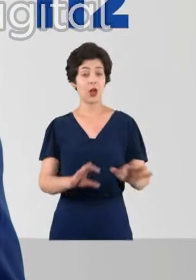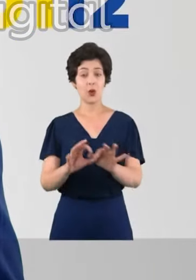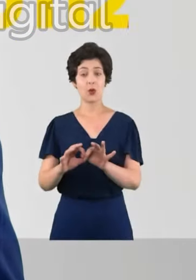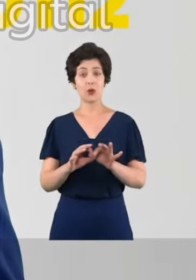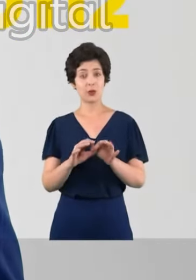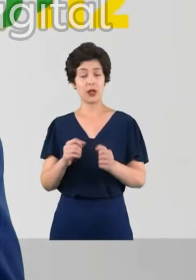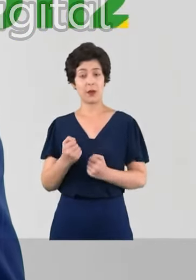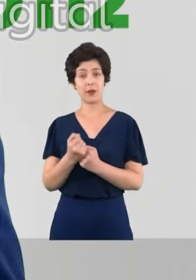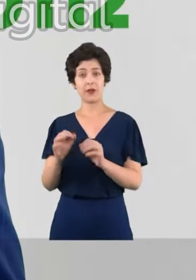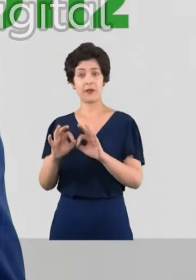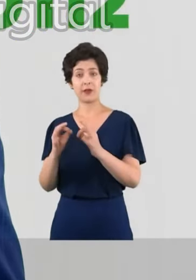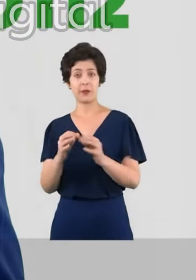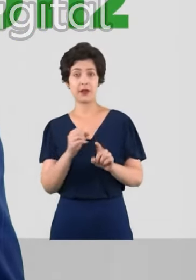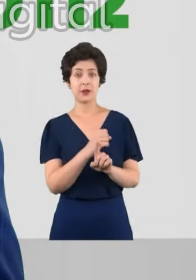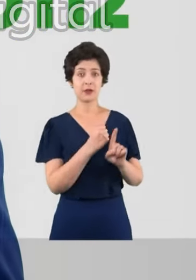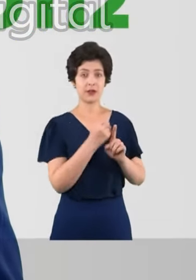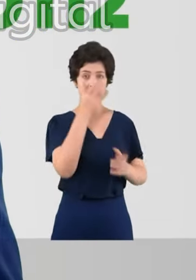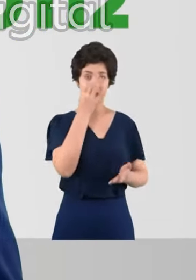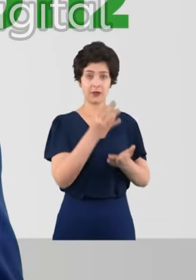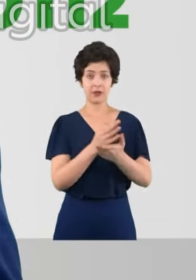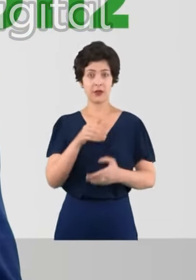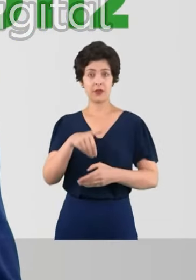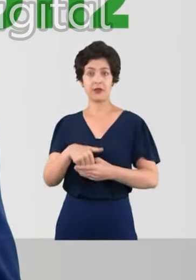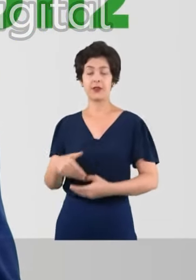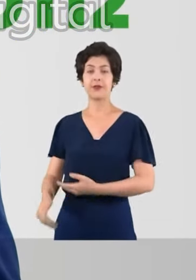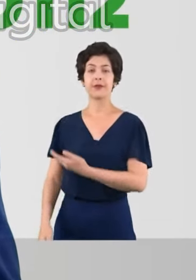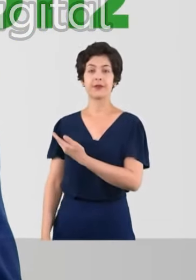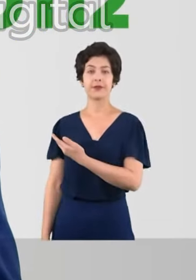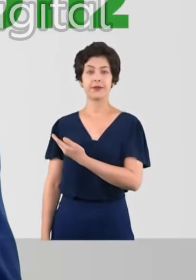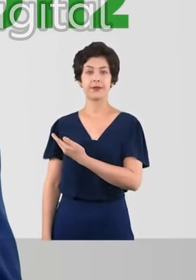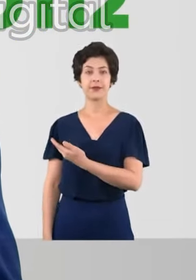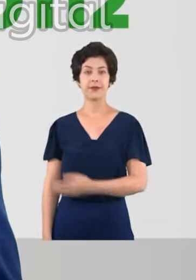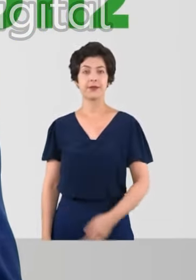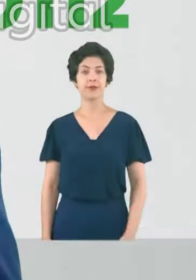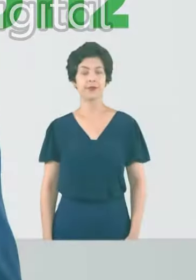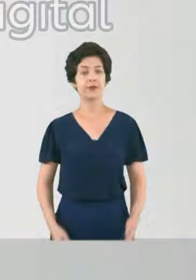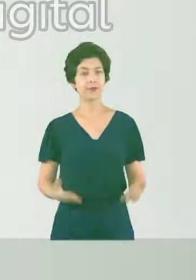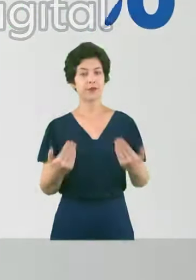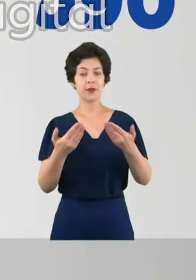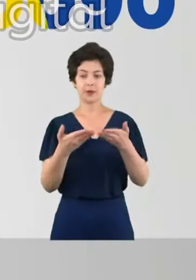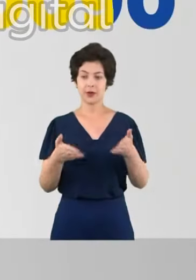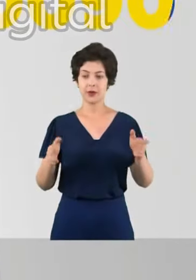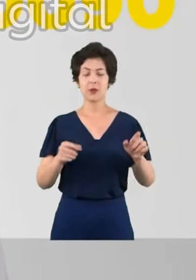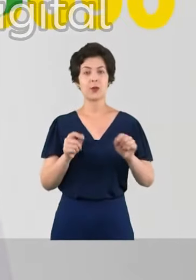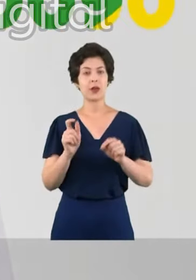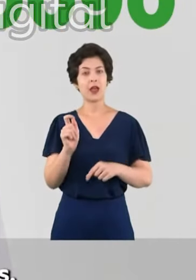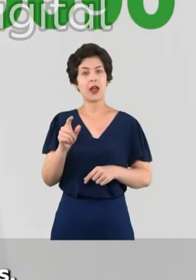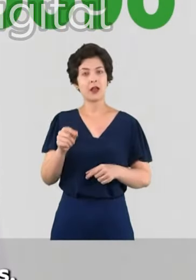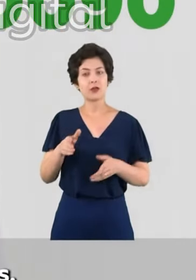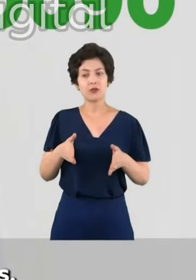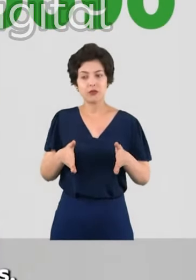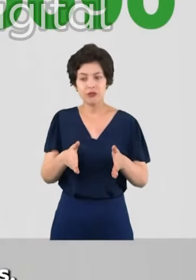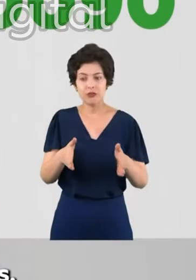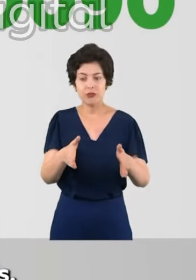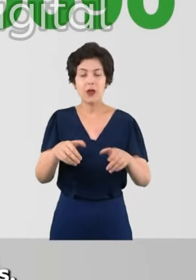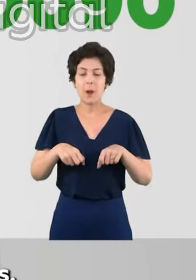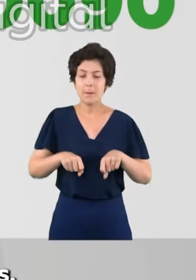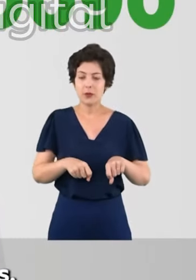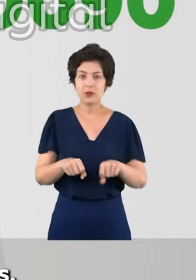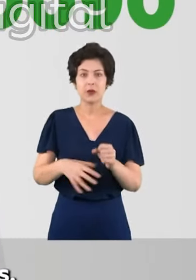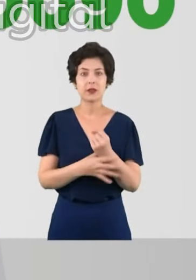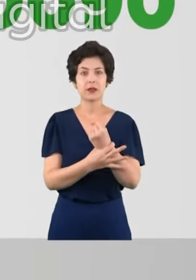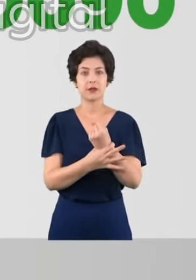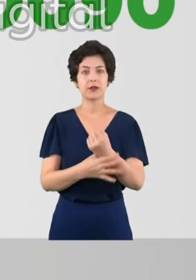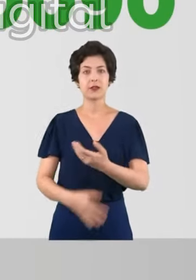Todos juntos pela família, pelo social e pela fé. Vote Rubens Teres, vinte e cento e doze. Vamos ampliar a faixa azul, aumentando a segurança dos